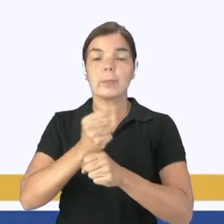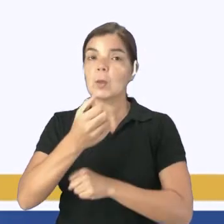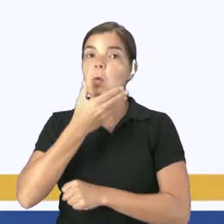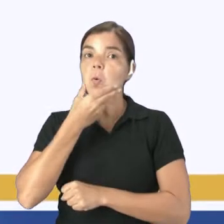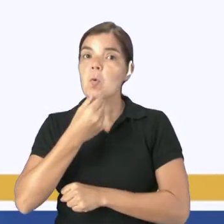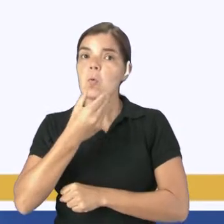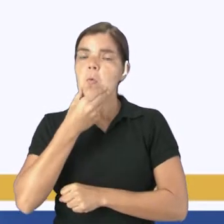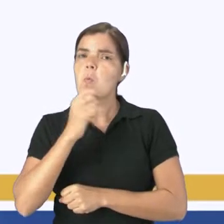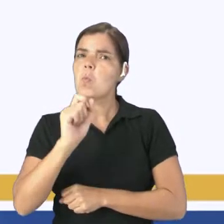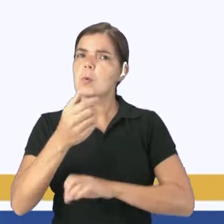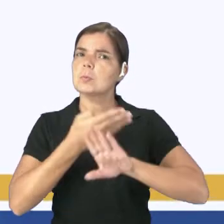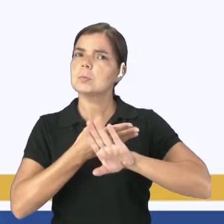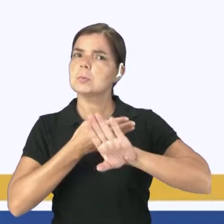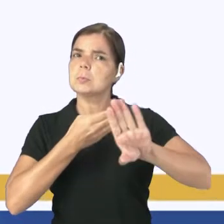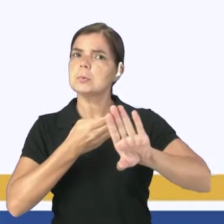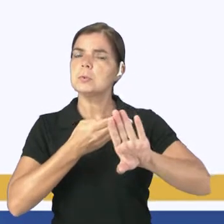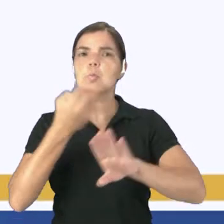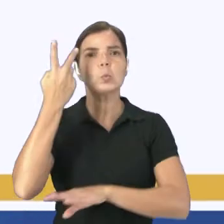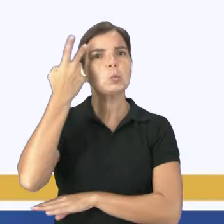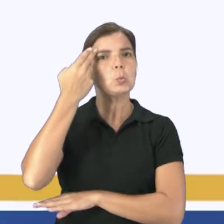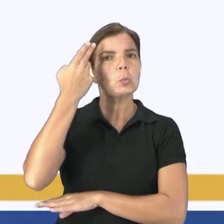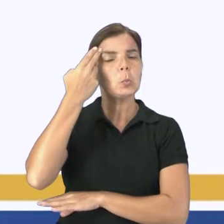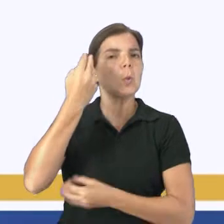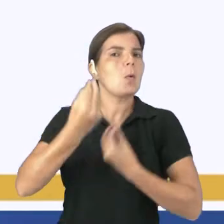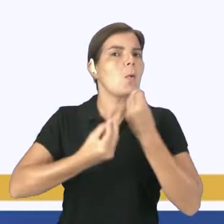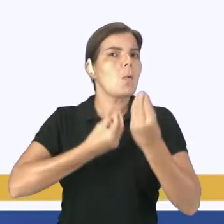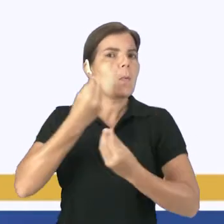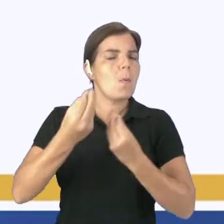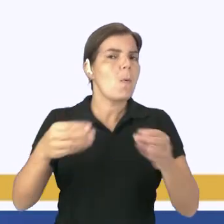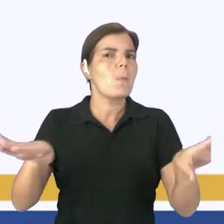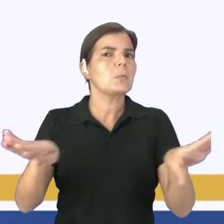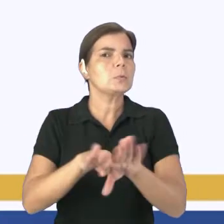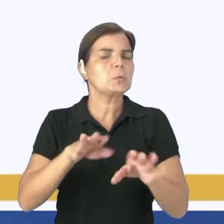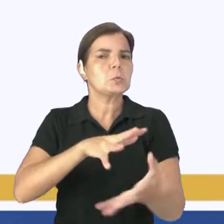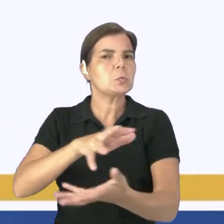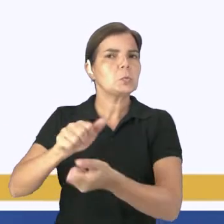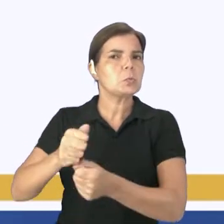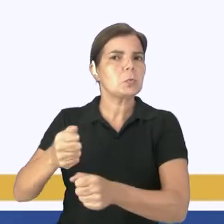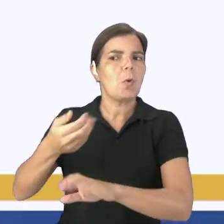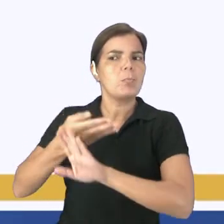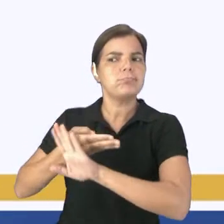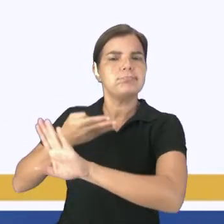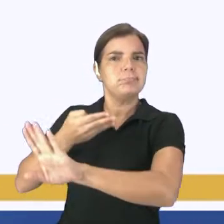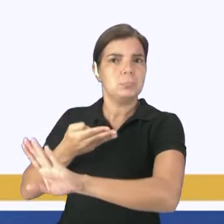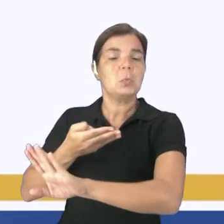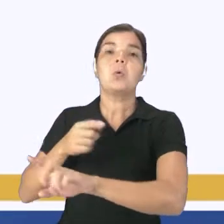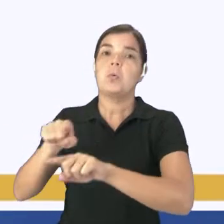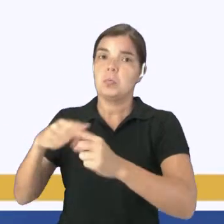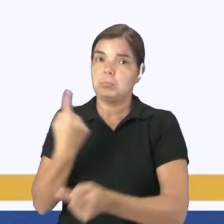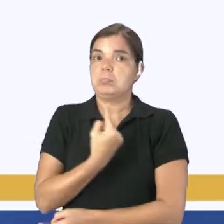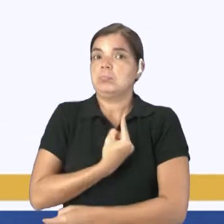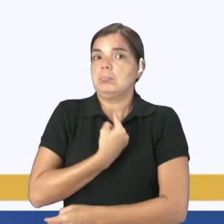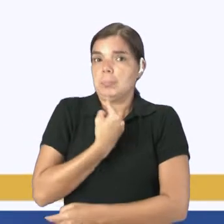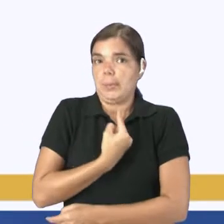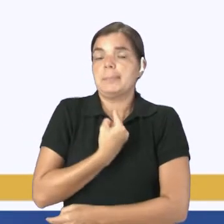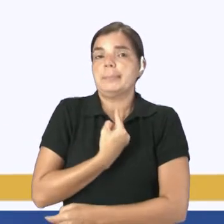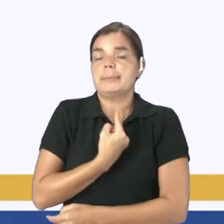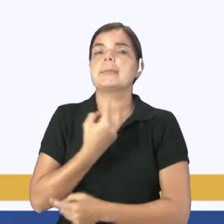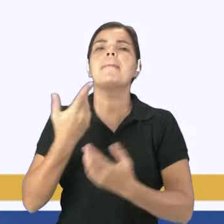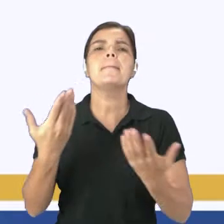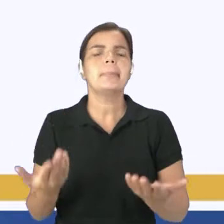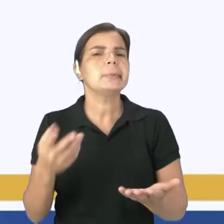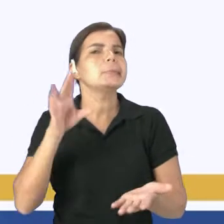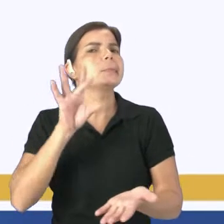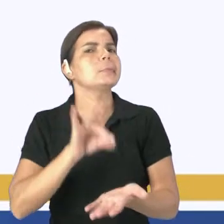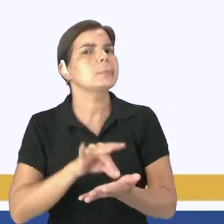afastando do mundo natural, como se o mundo natural não fizesse parte dele, como se ele fosse algo à parte. Quando, na verdade,